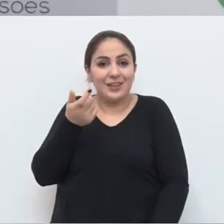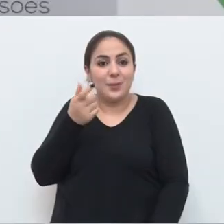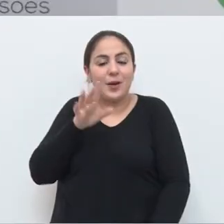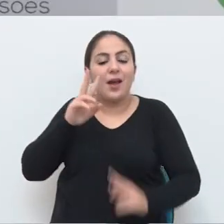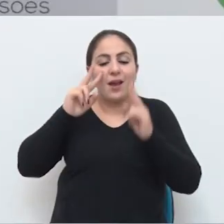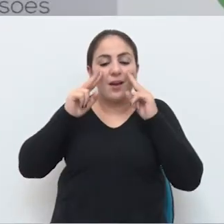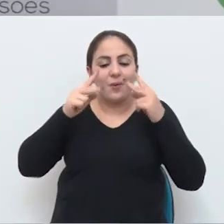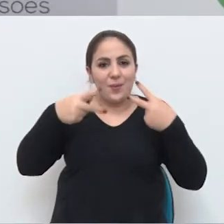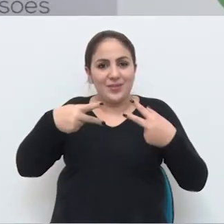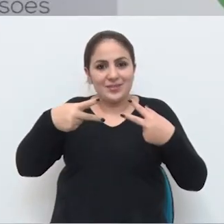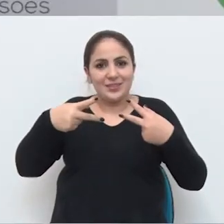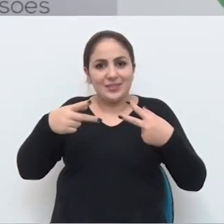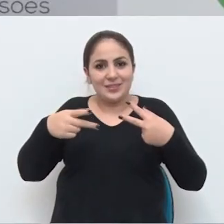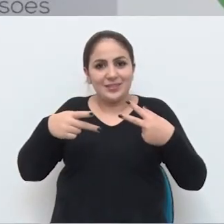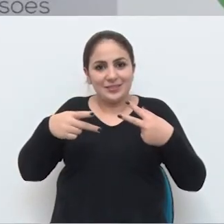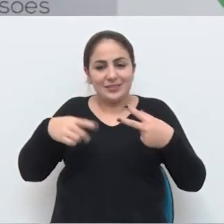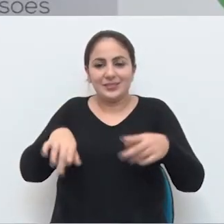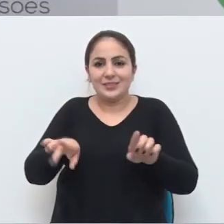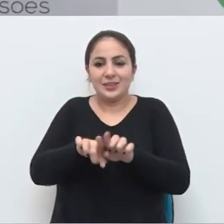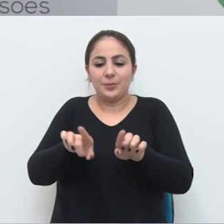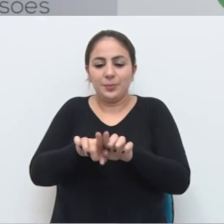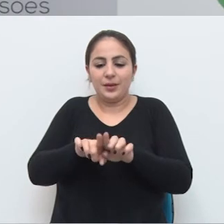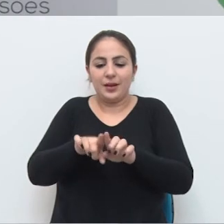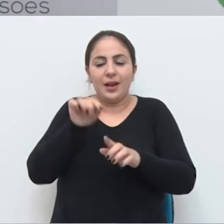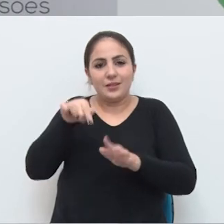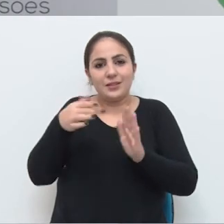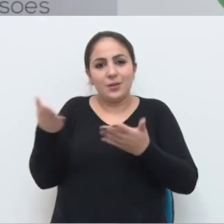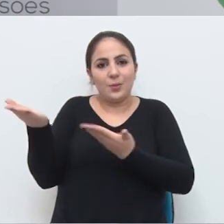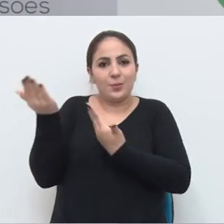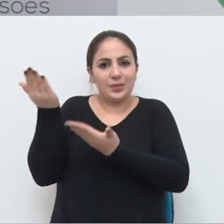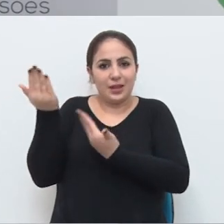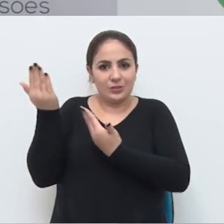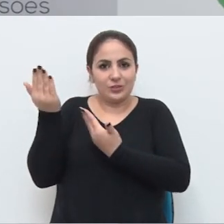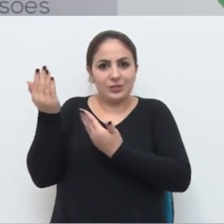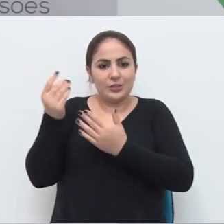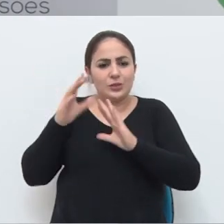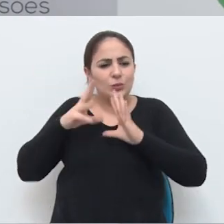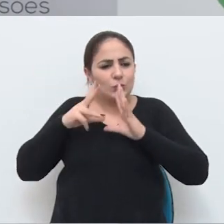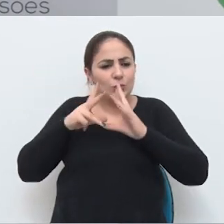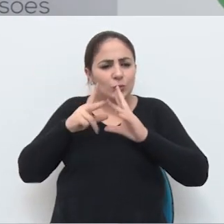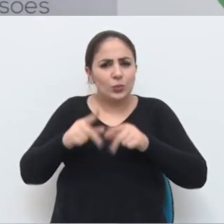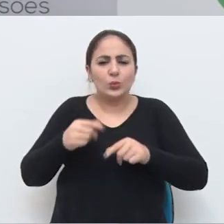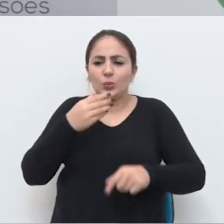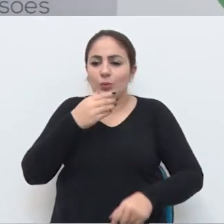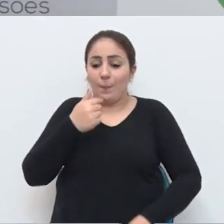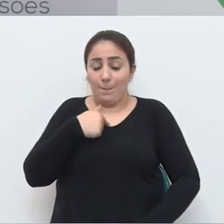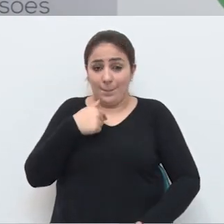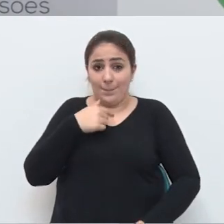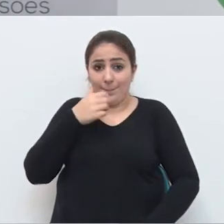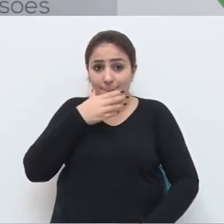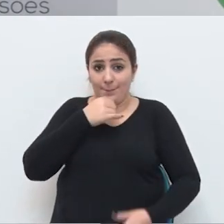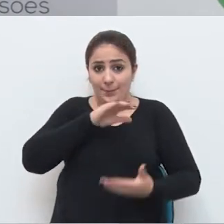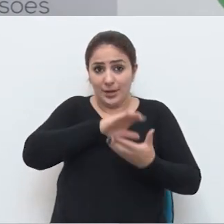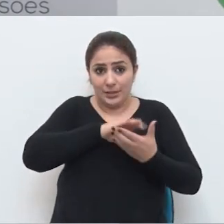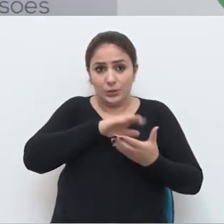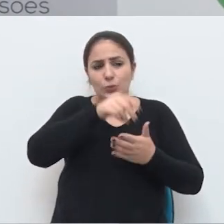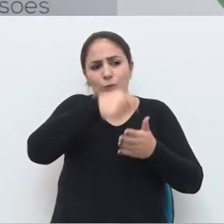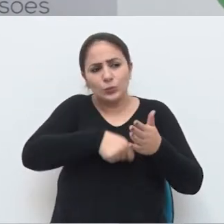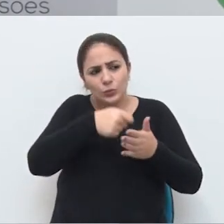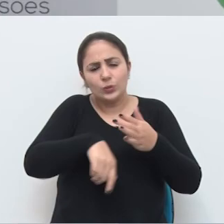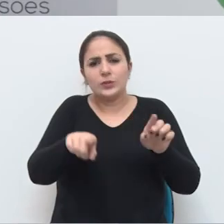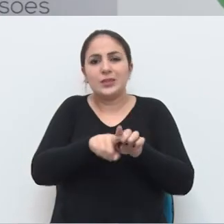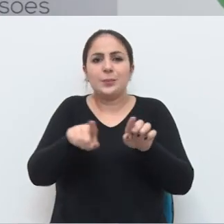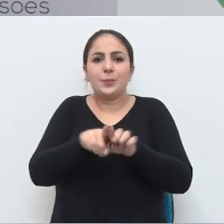reconhecer essa homenagem, né? Pelo tanto que ele lutou pela vila,